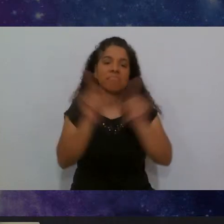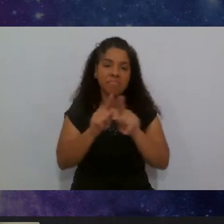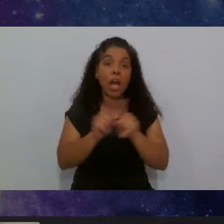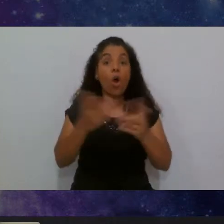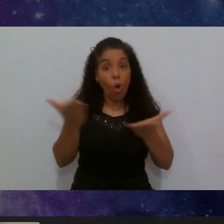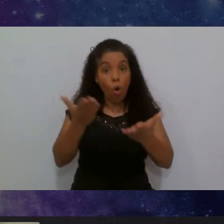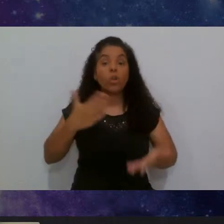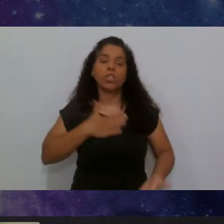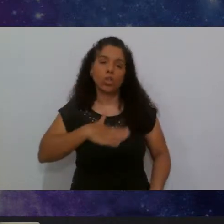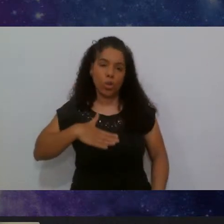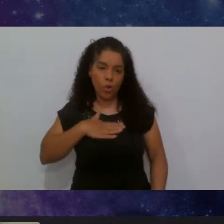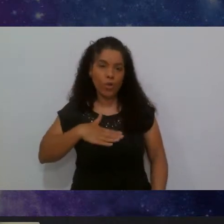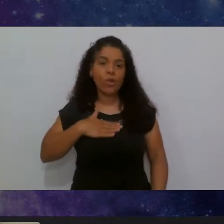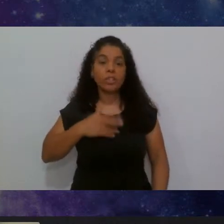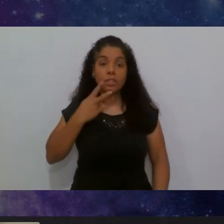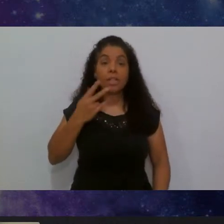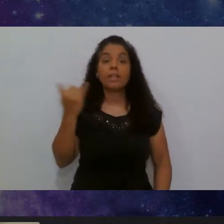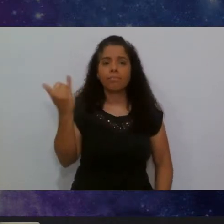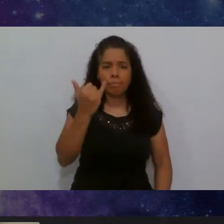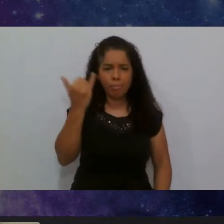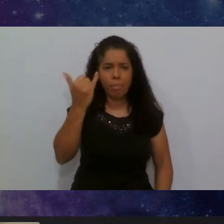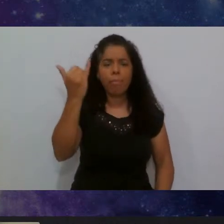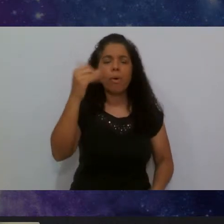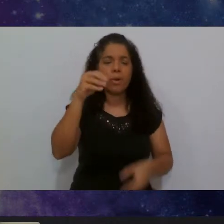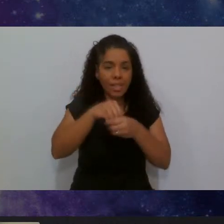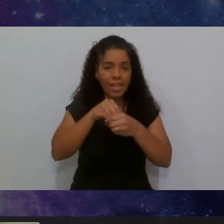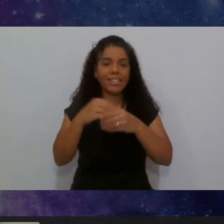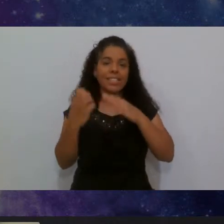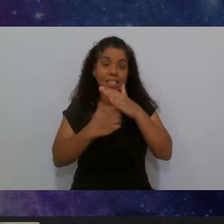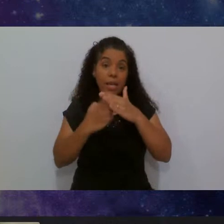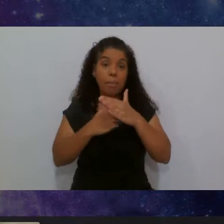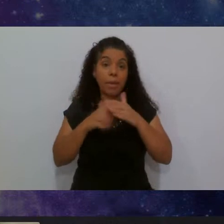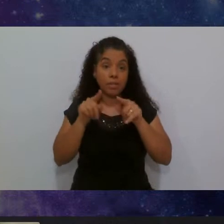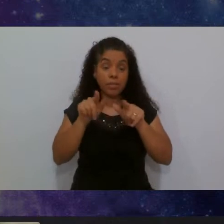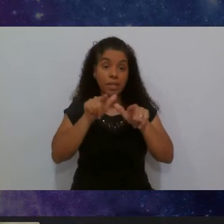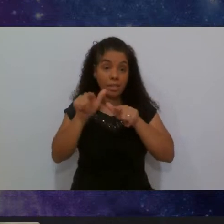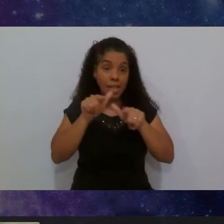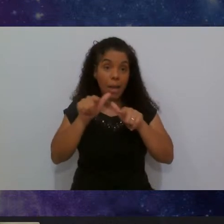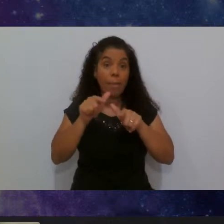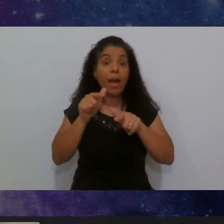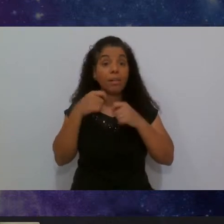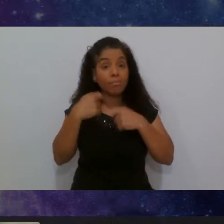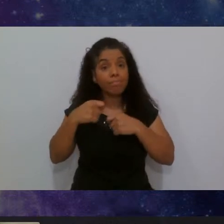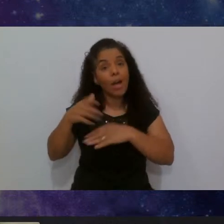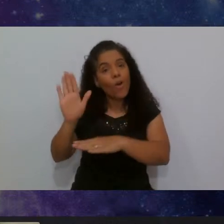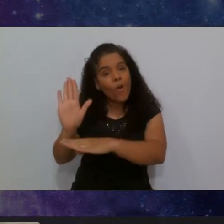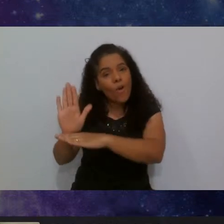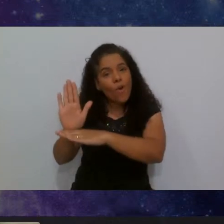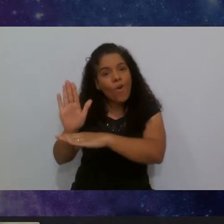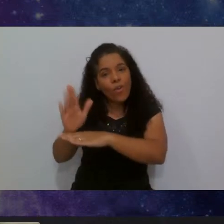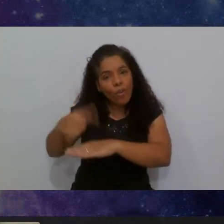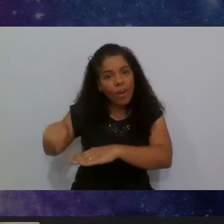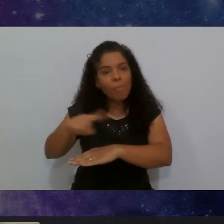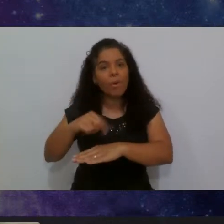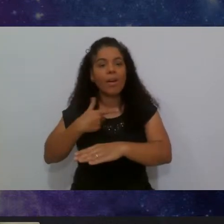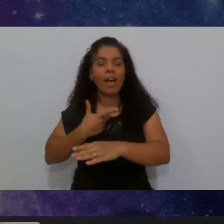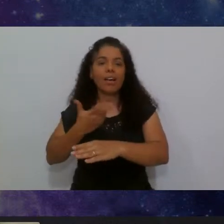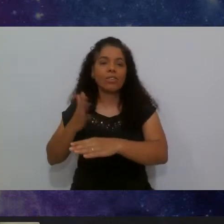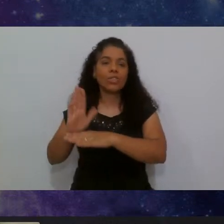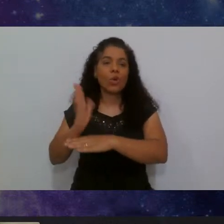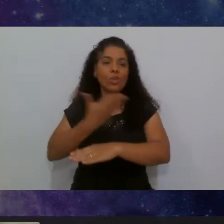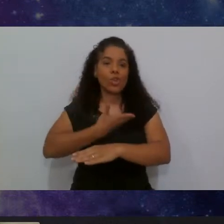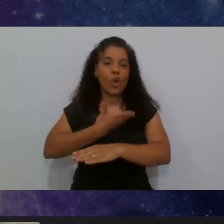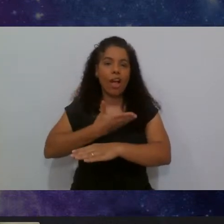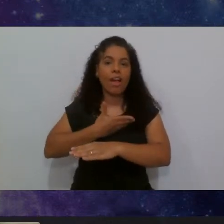muito de dizer de que é importante dentro da empresa que você trabalha, você colaborar com os seus colegas para que eles